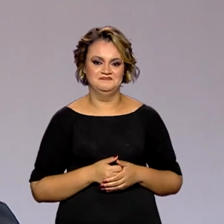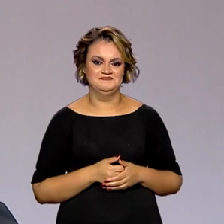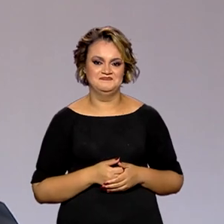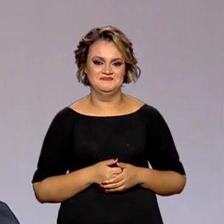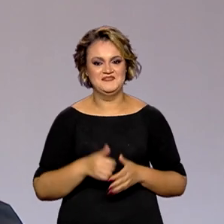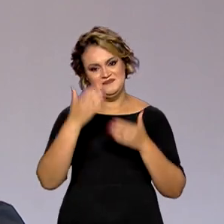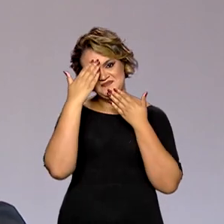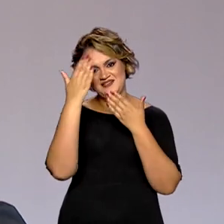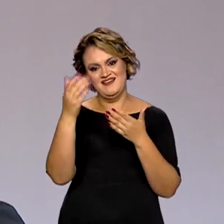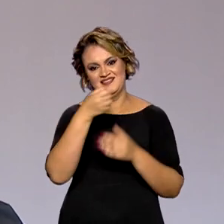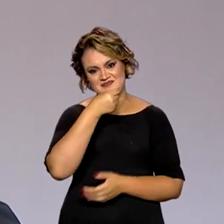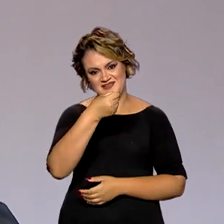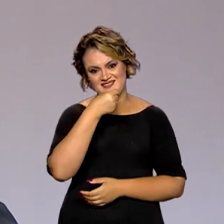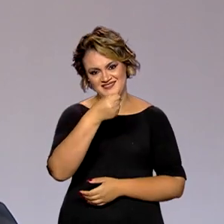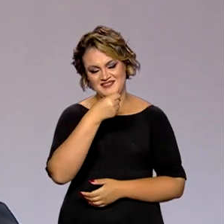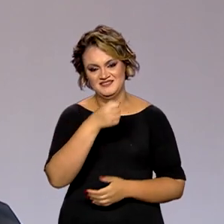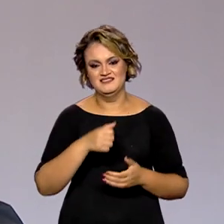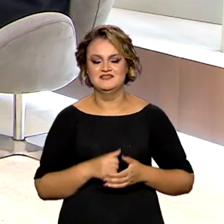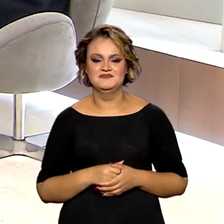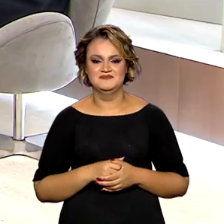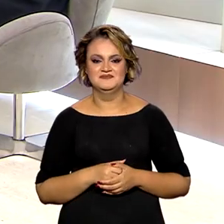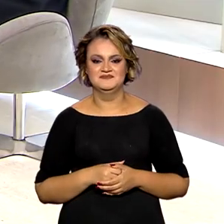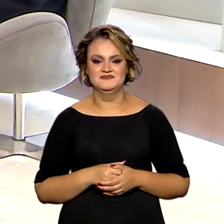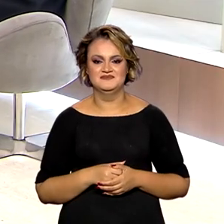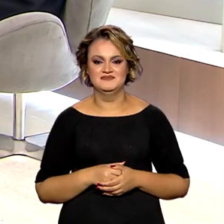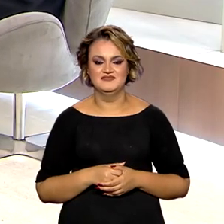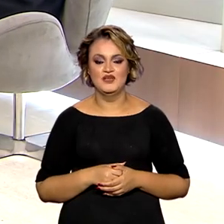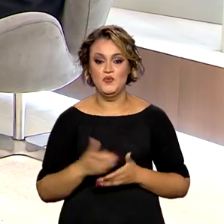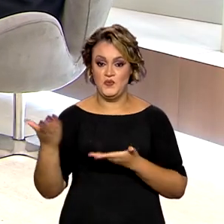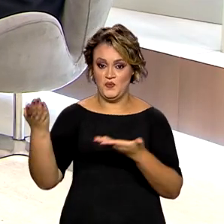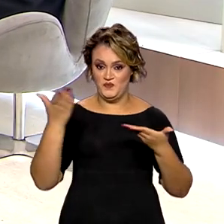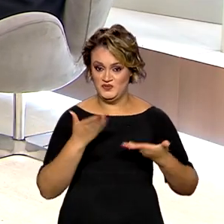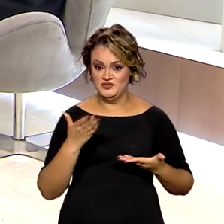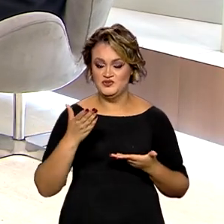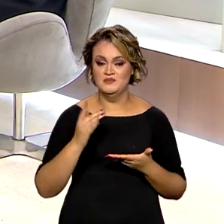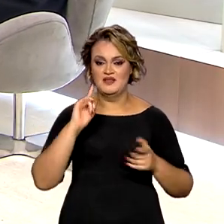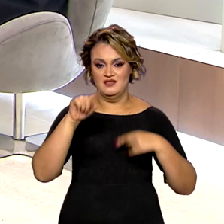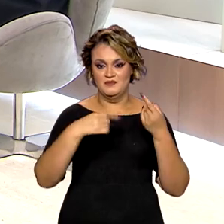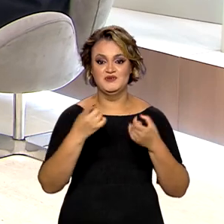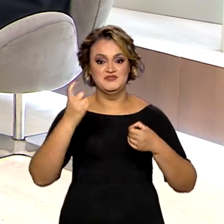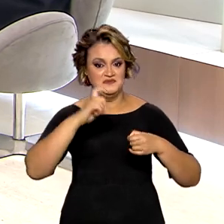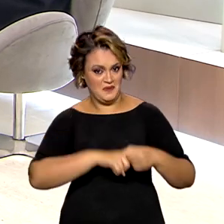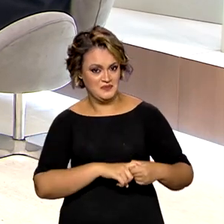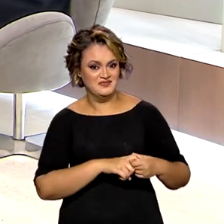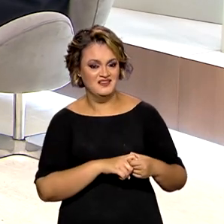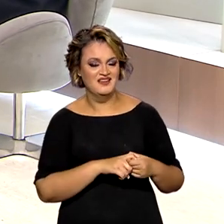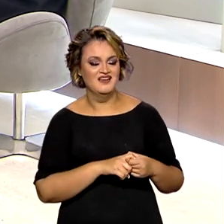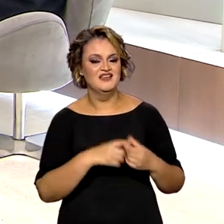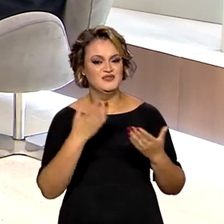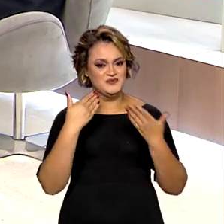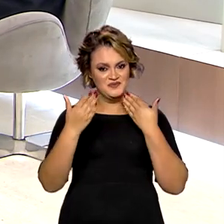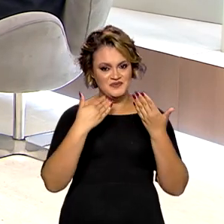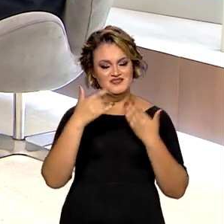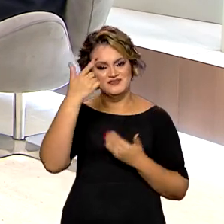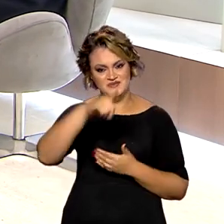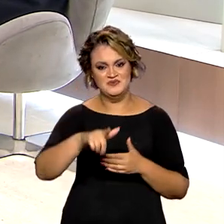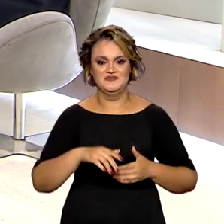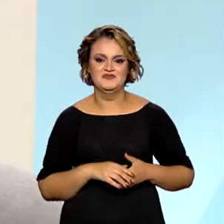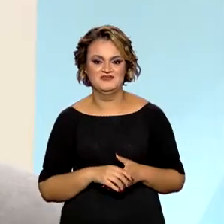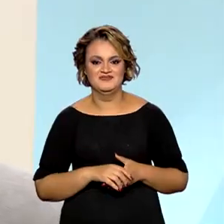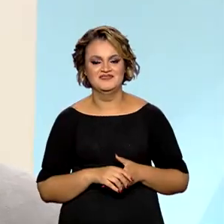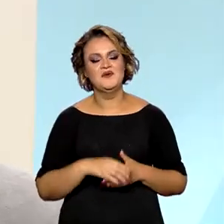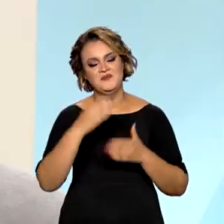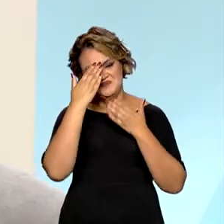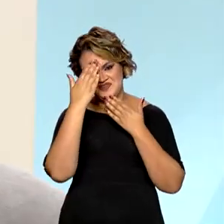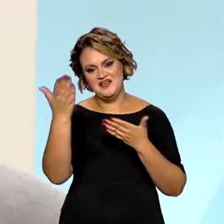Secretária, muito obrigado pela entrevista aqui no Brasil em Pauta. Já deixo o convite para a senhora voltar e a gente desenvolver mais essa conversa tão importante. Eu